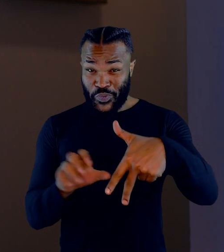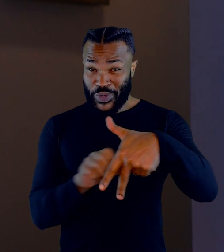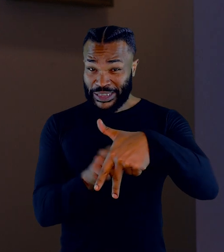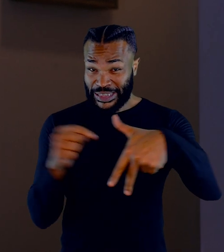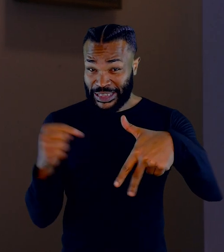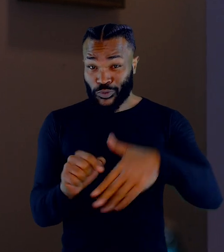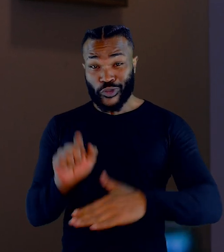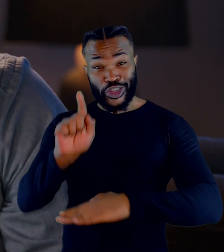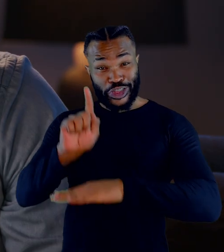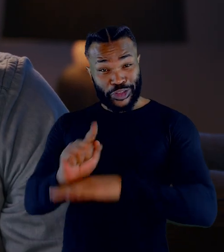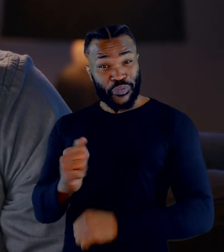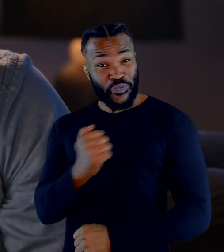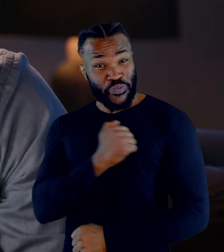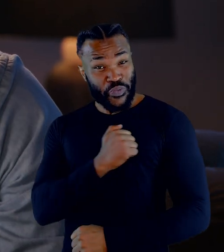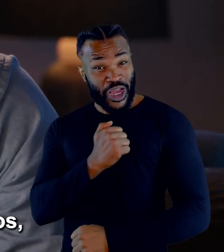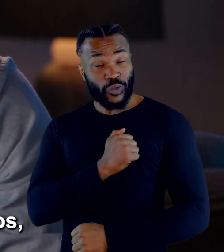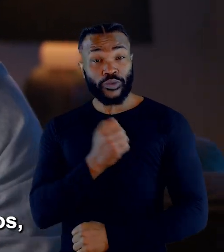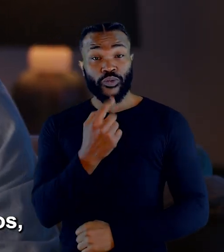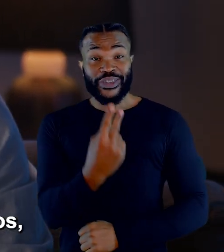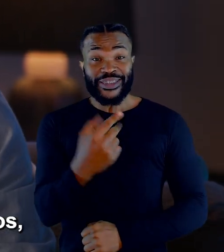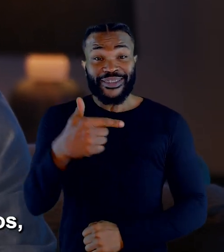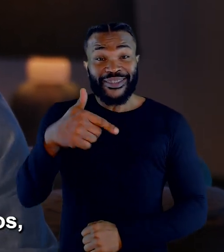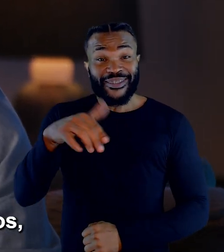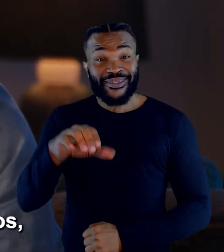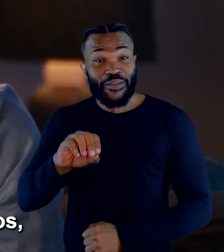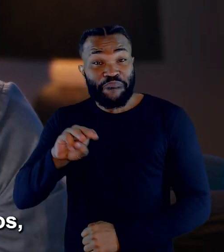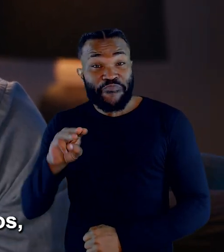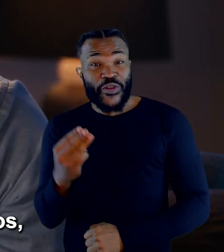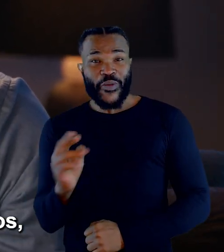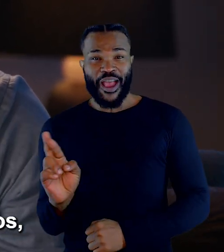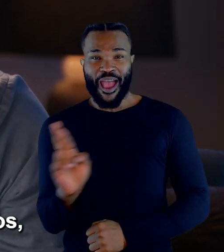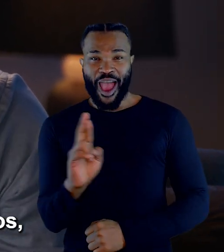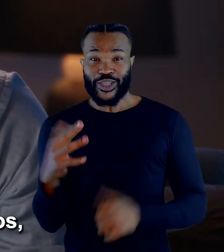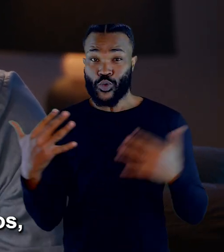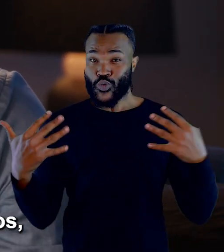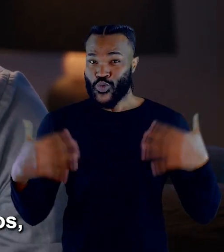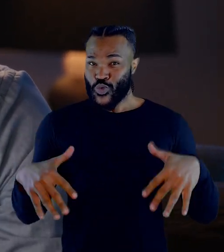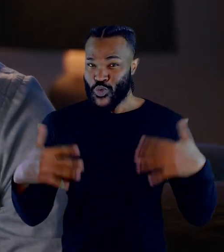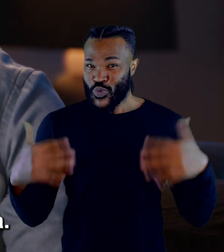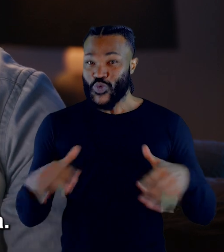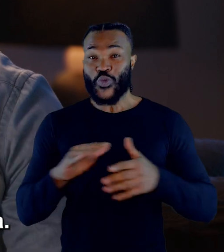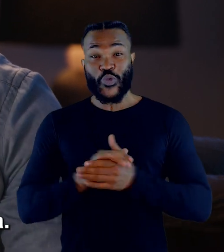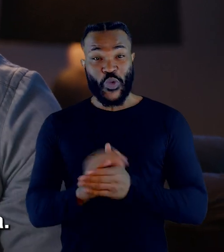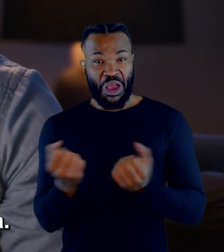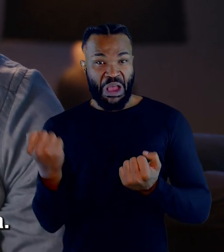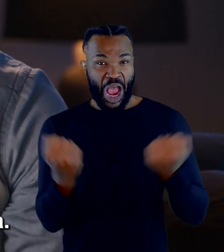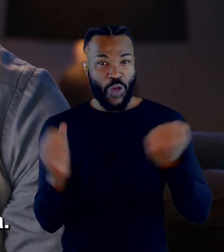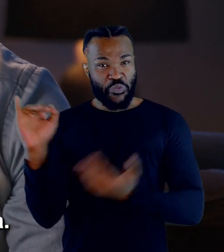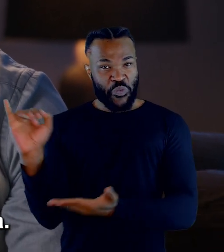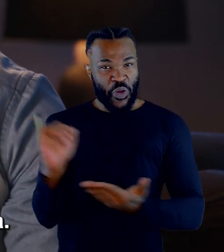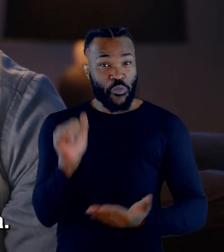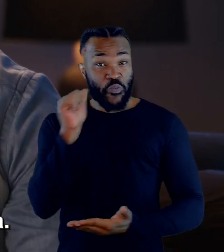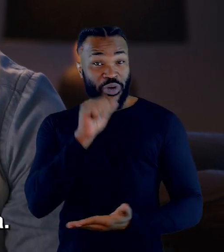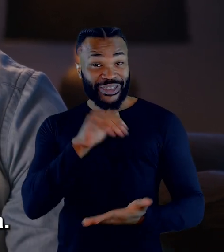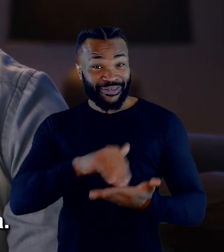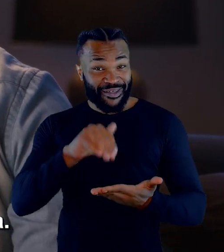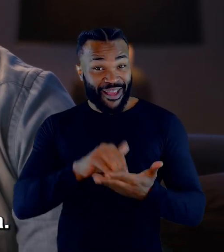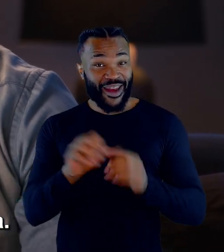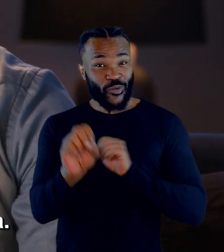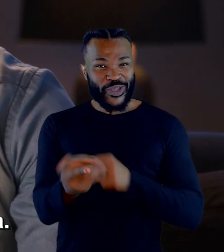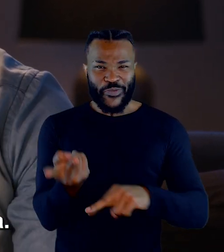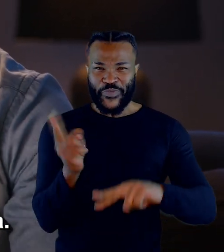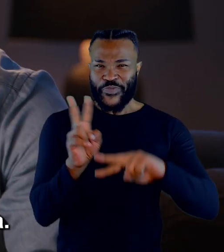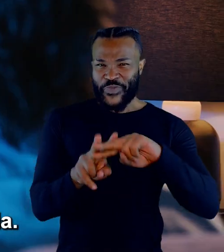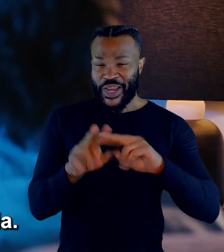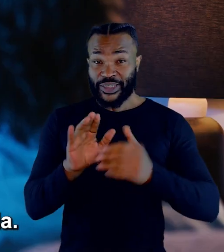de corrupção? Só na gestão do Melo tem mais de 270 milhões em escândalos. É Ferrari, é secretária da Educação